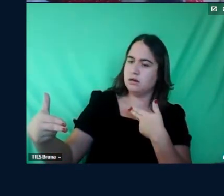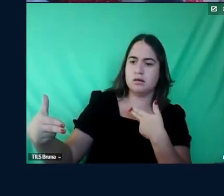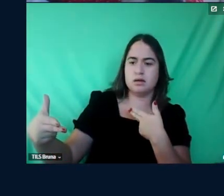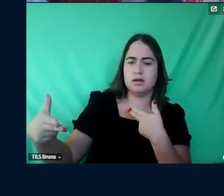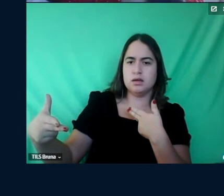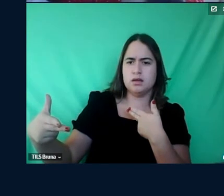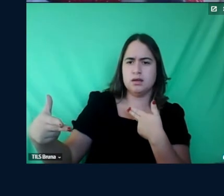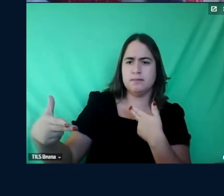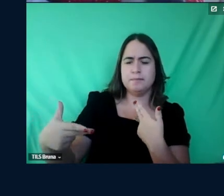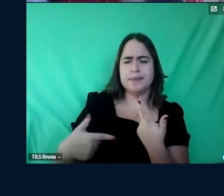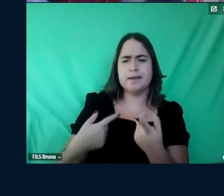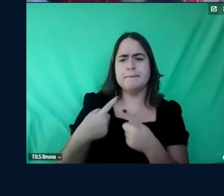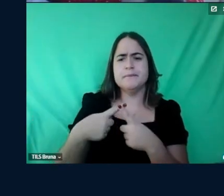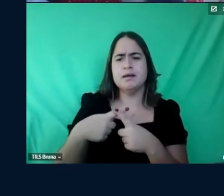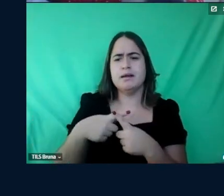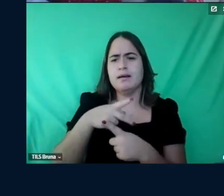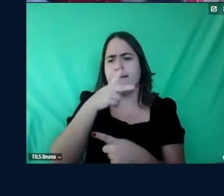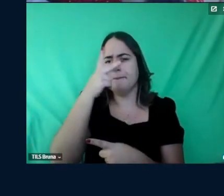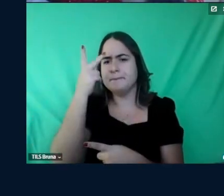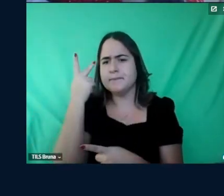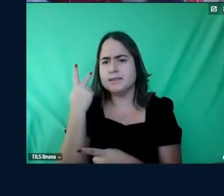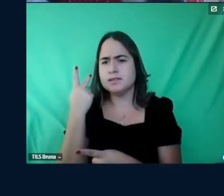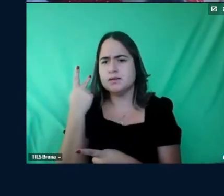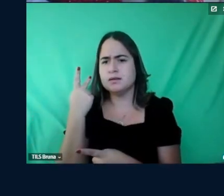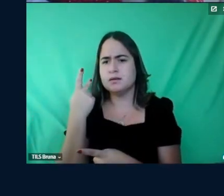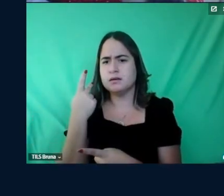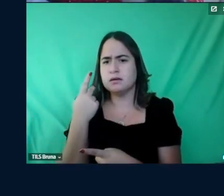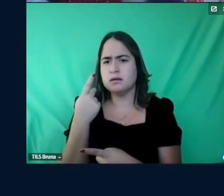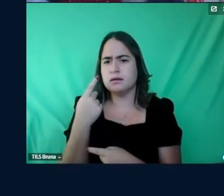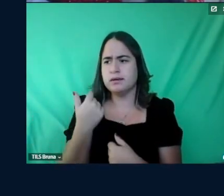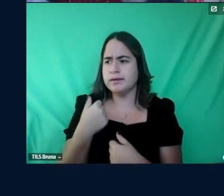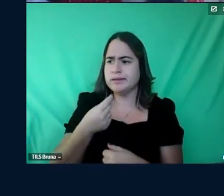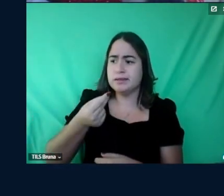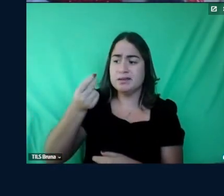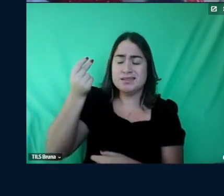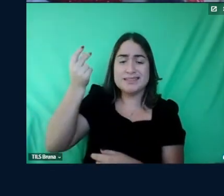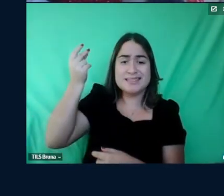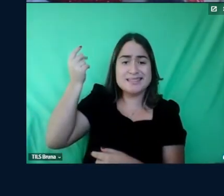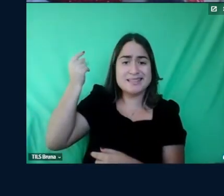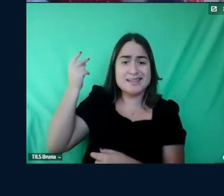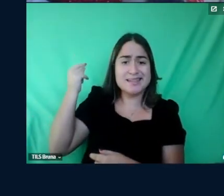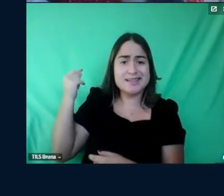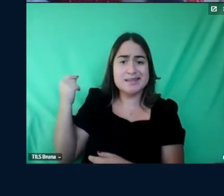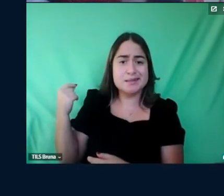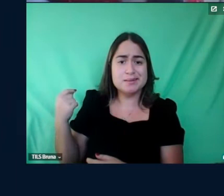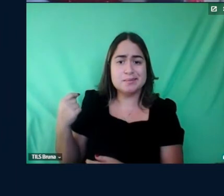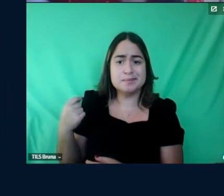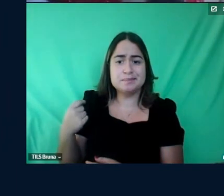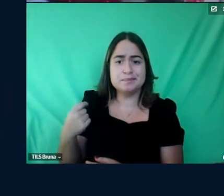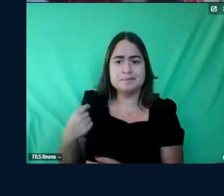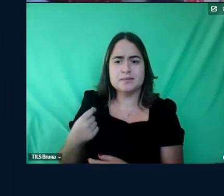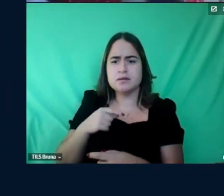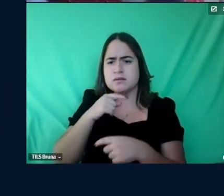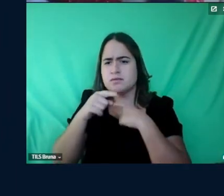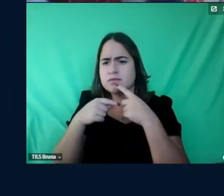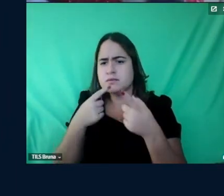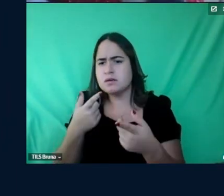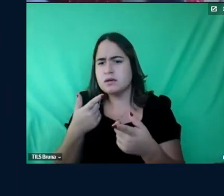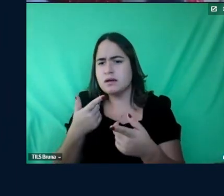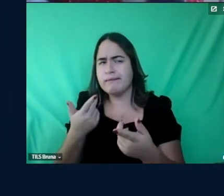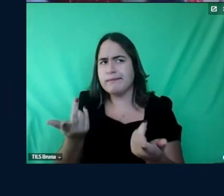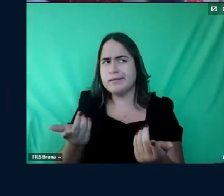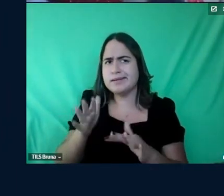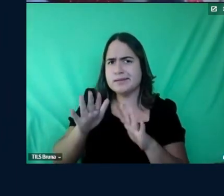por que aquela pessoa se conhecia tão bem há tanto tempo né será que era a falta dela não tinha uma